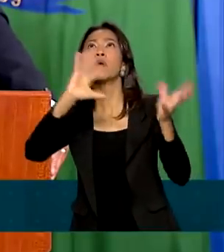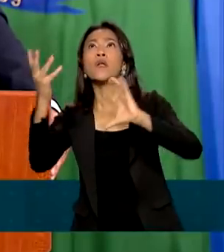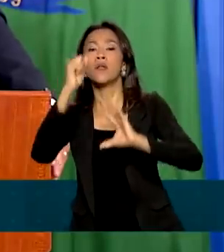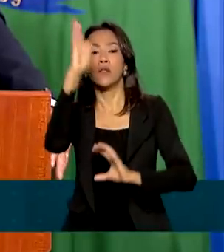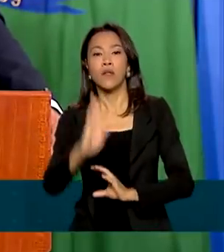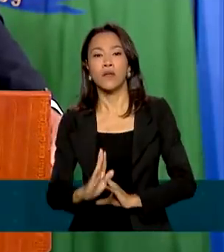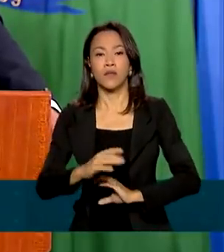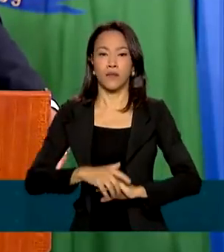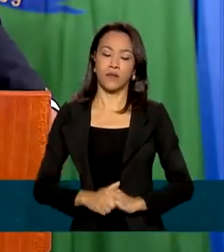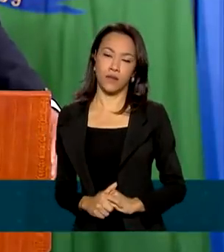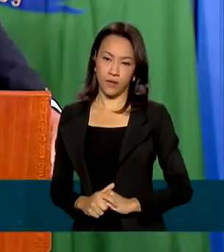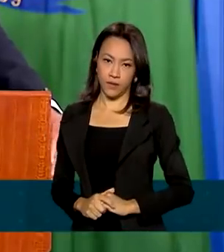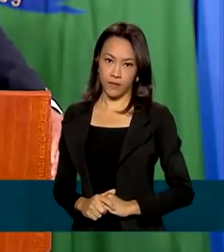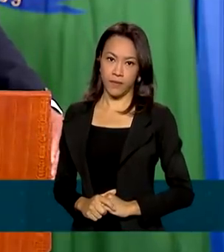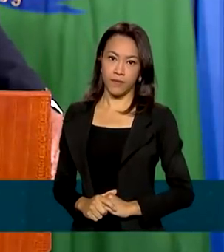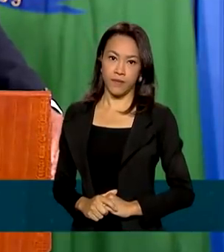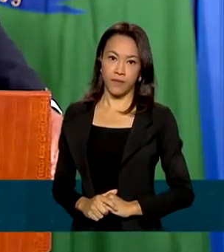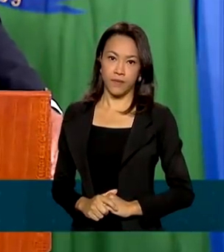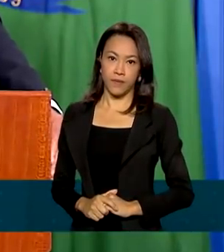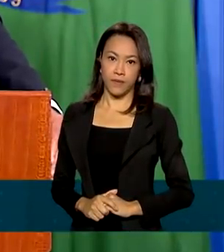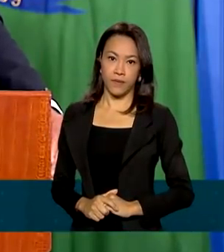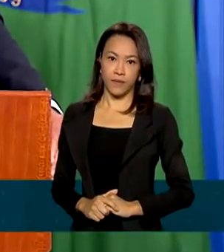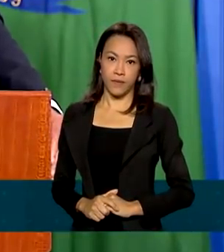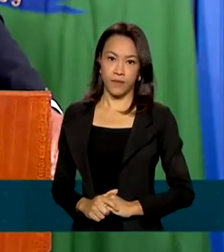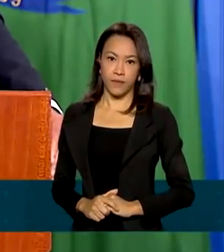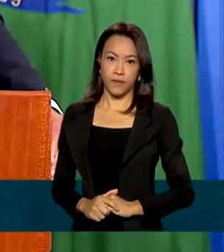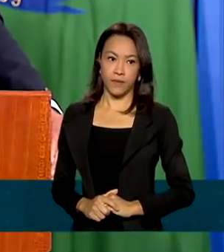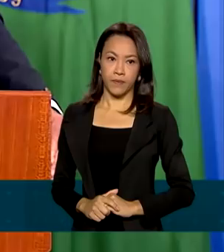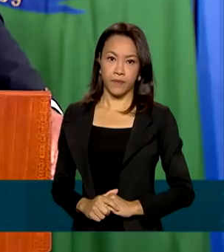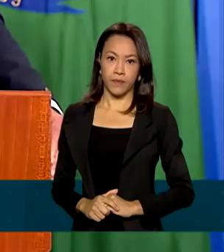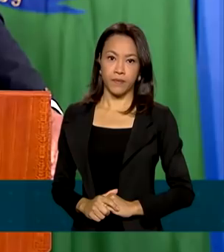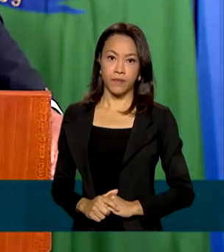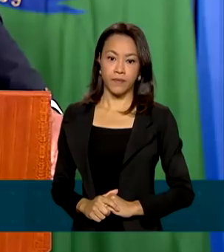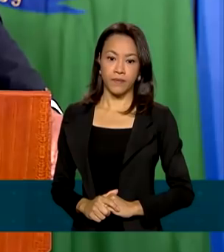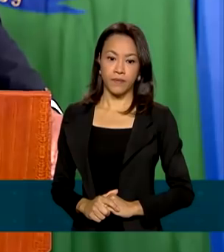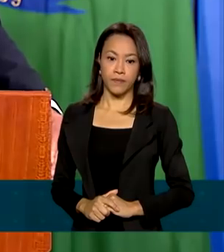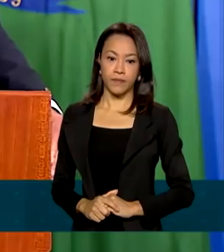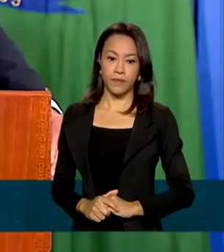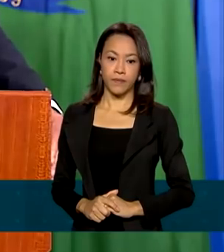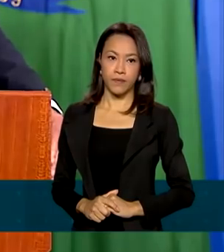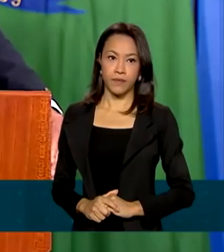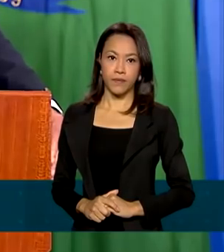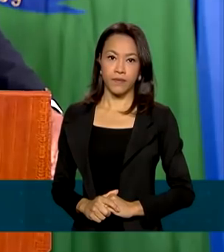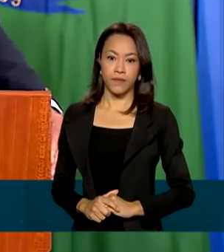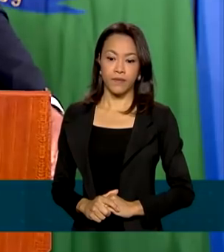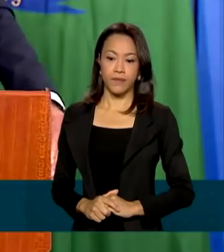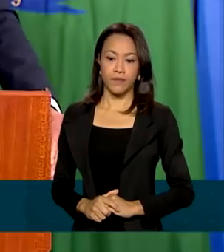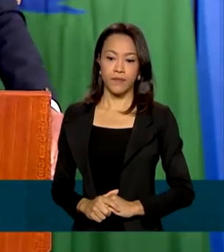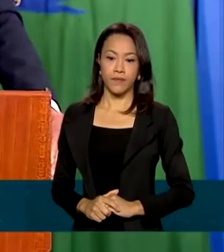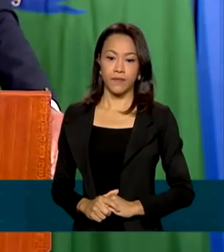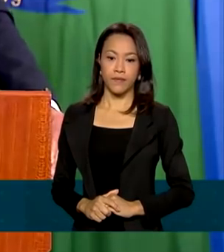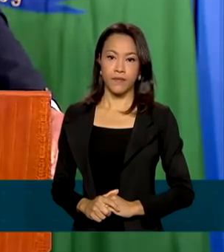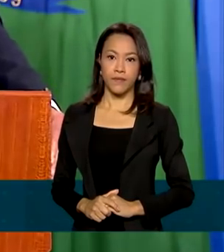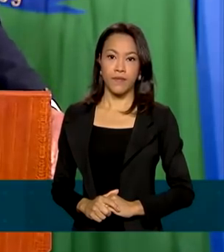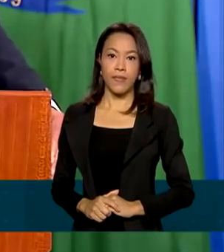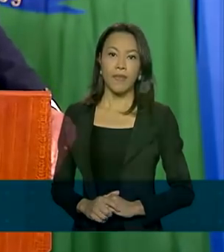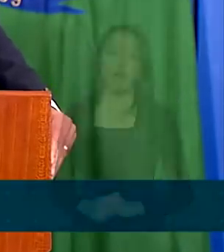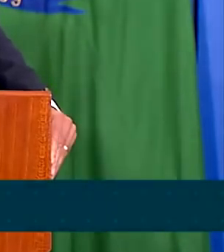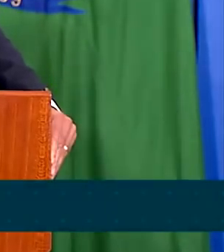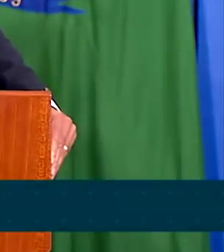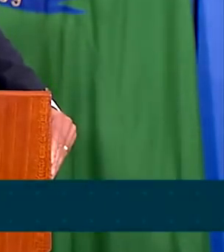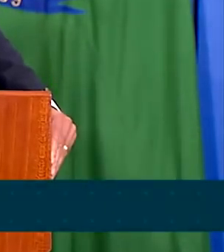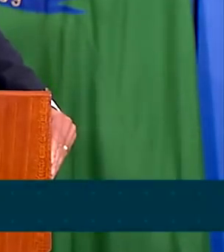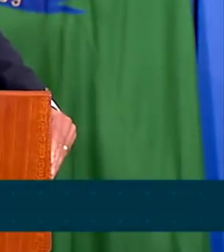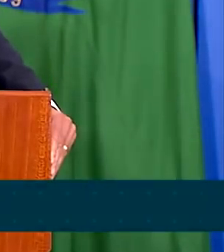satisfação que nós apresentamos a todos do Brasil é que um governo, além de um compromisso com a coisa